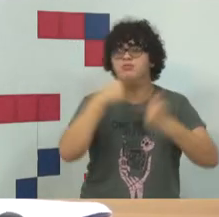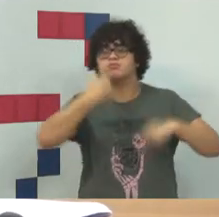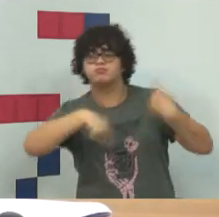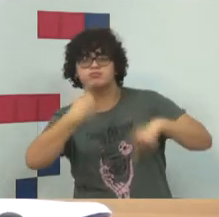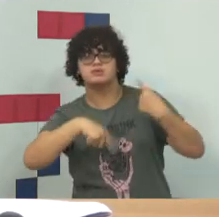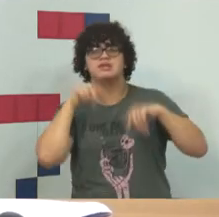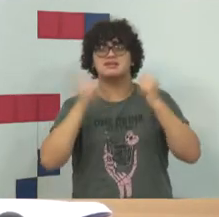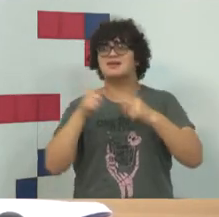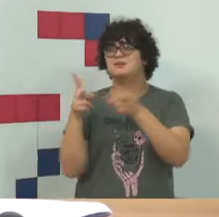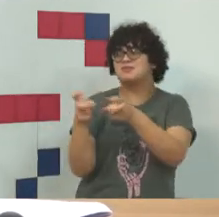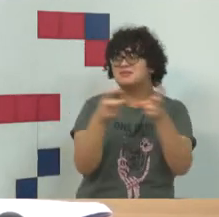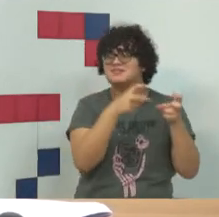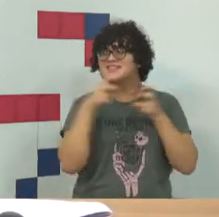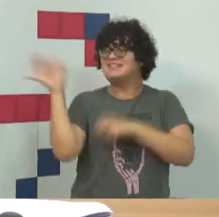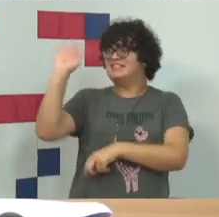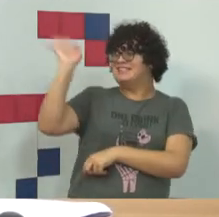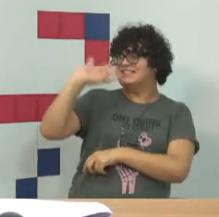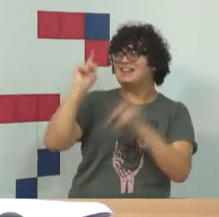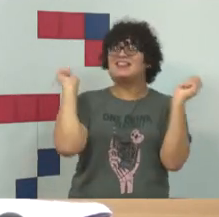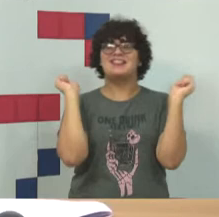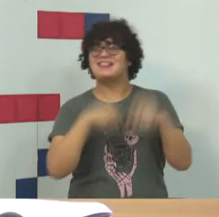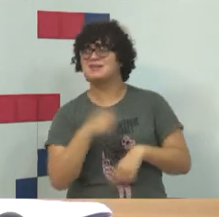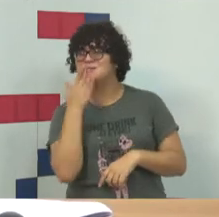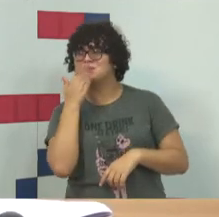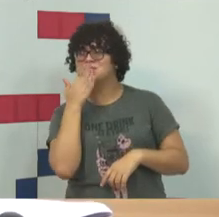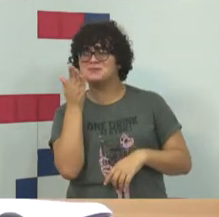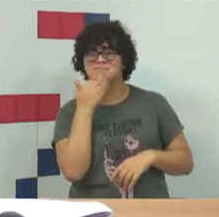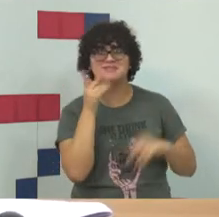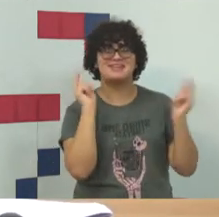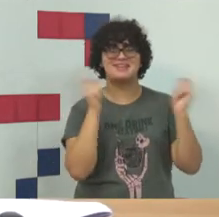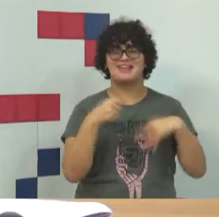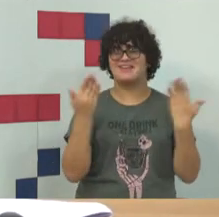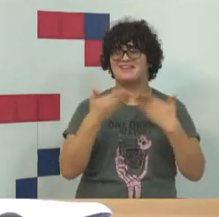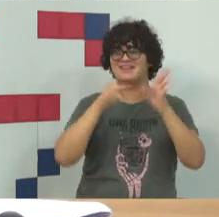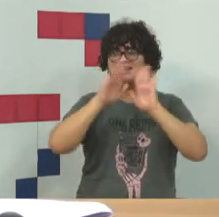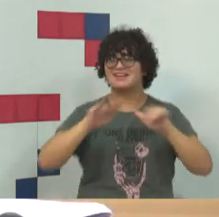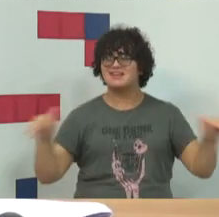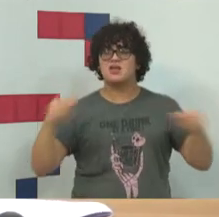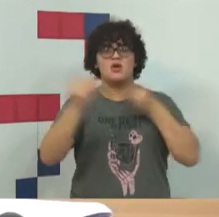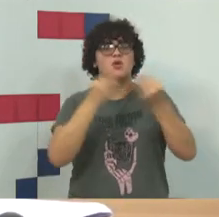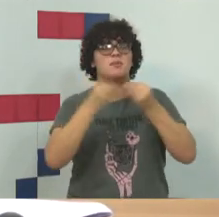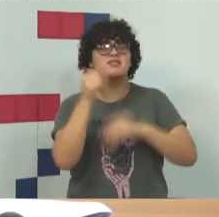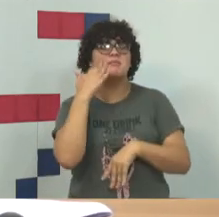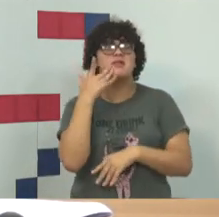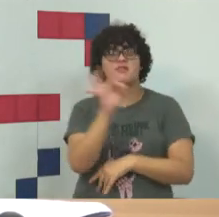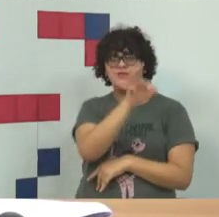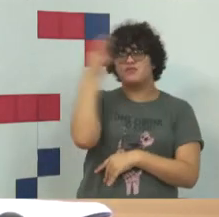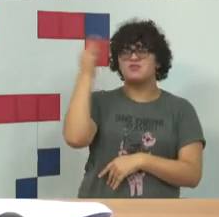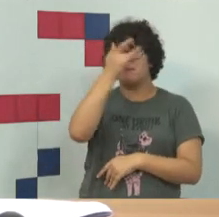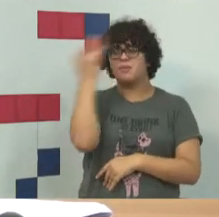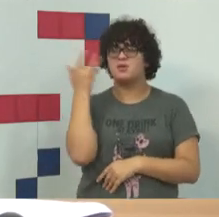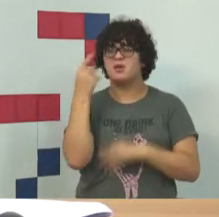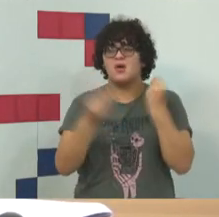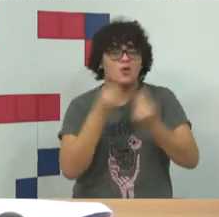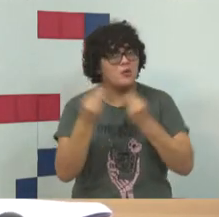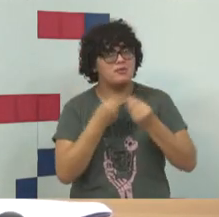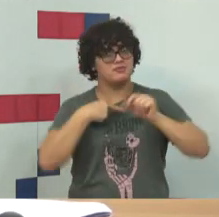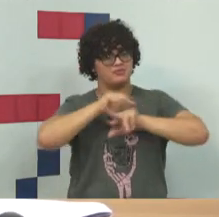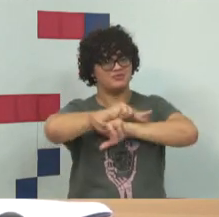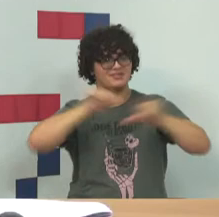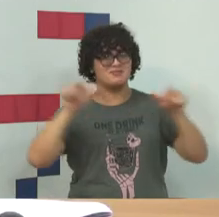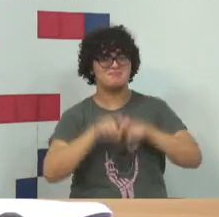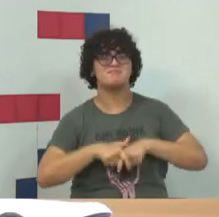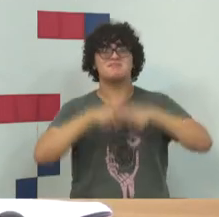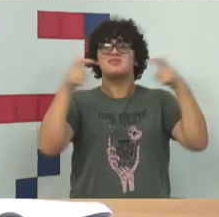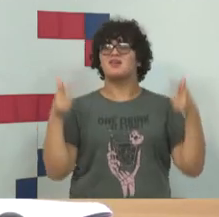perceber isso, a defesa das crianças, dessas pessoas que são vítimas, deve ter muito maior